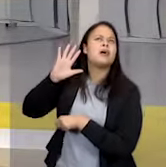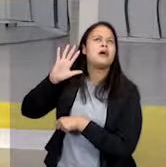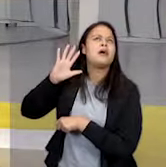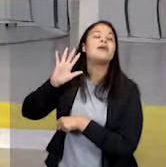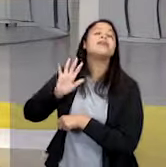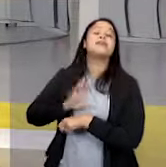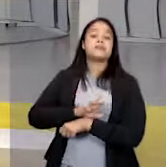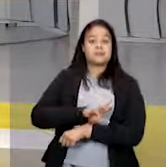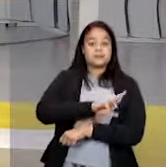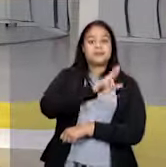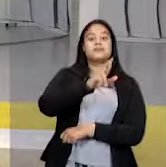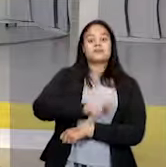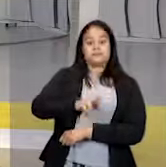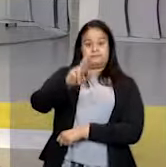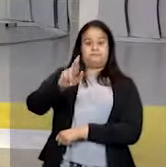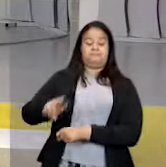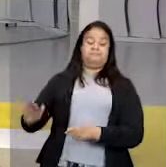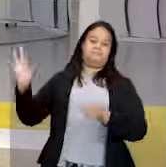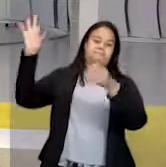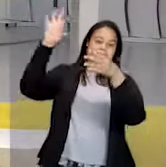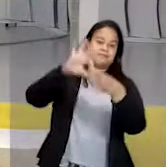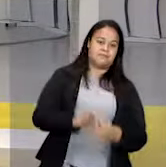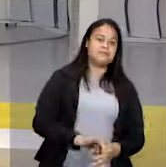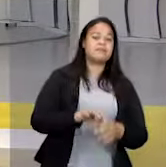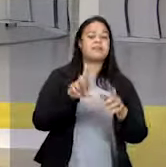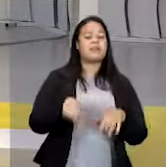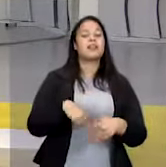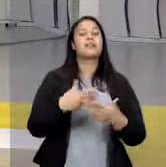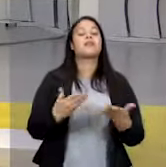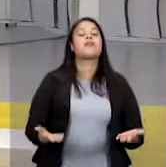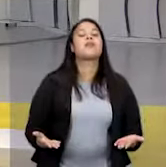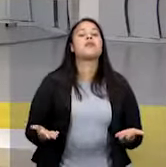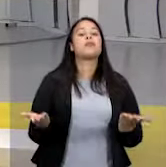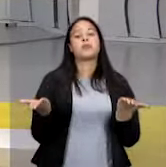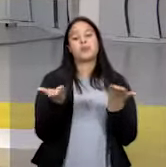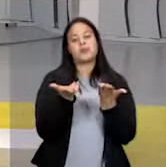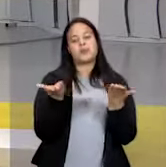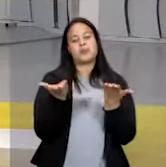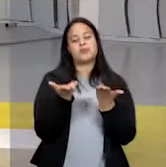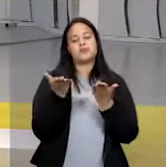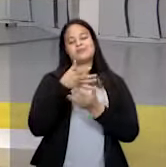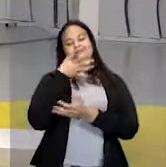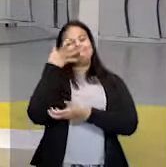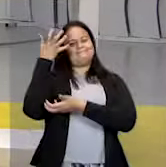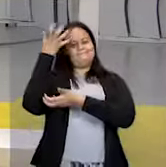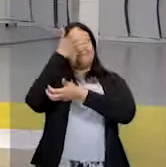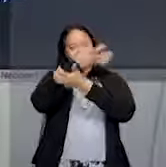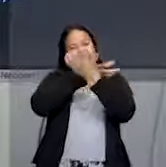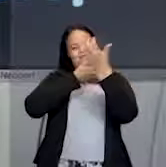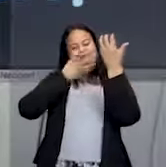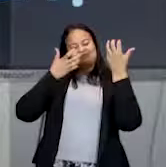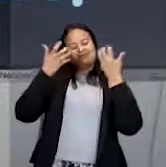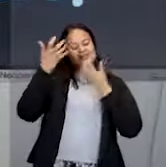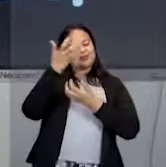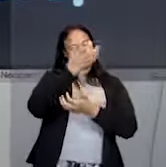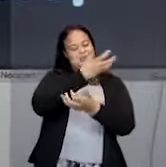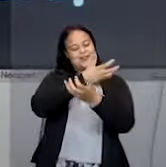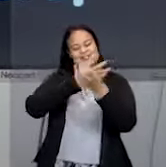música. Todos esses elementos formam aí o que nós temos a música. Uma música